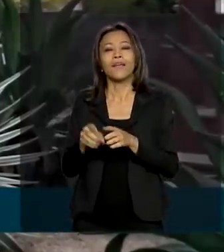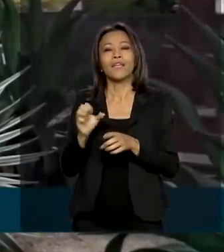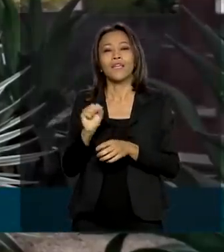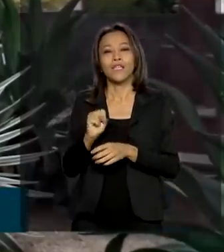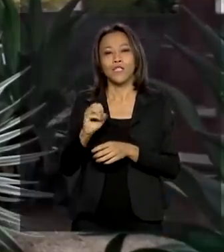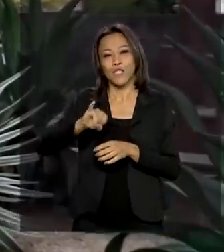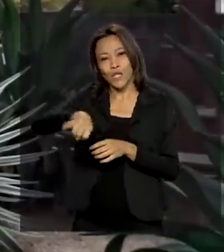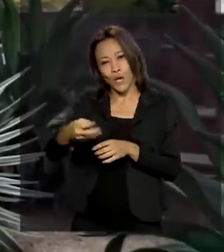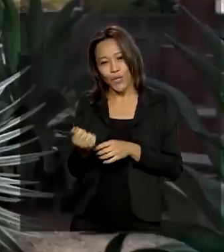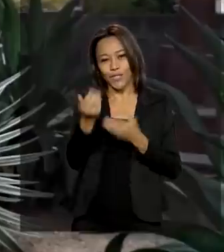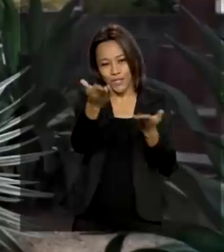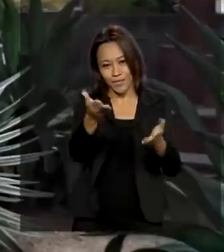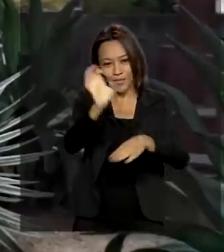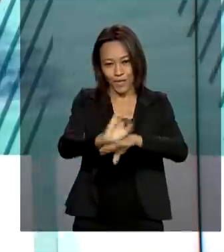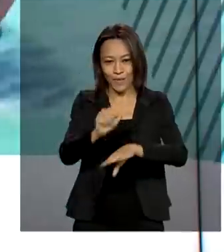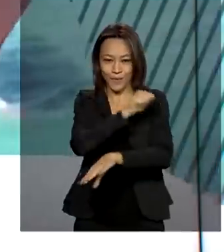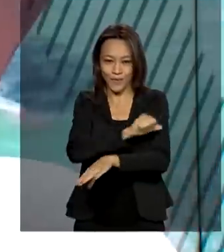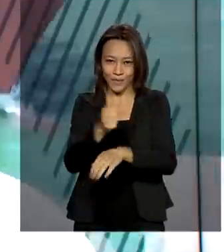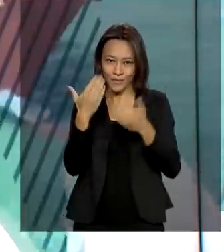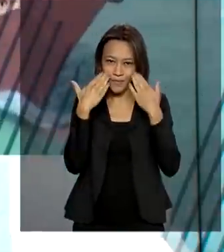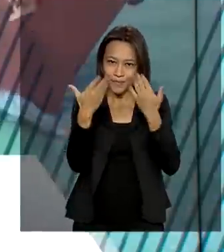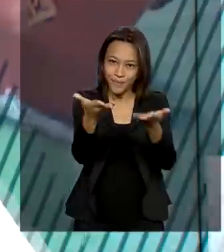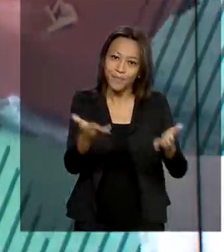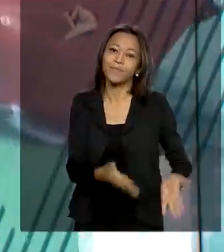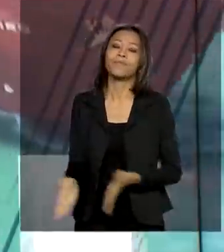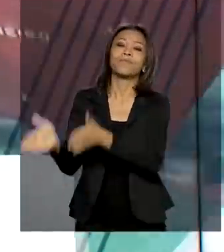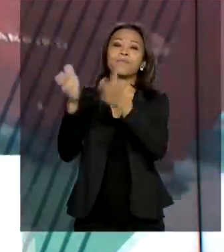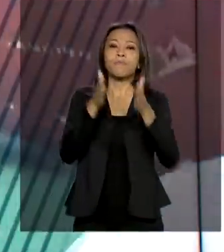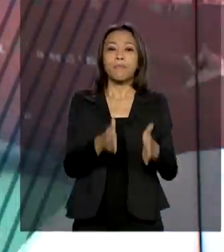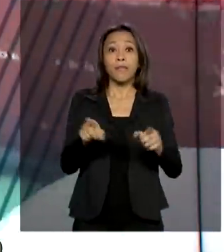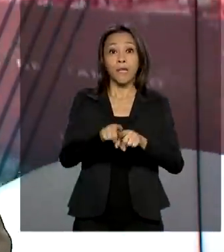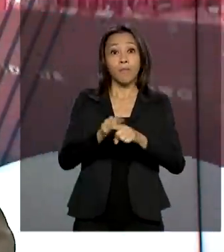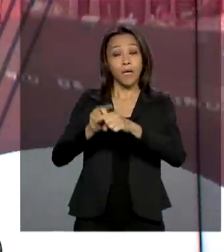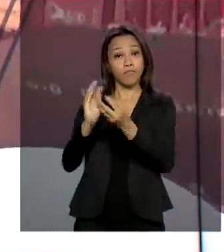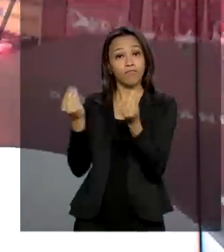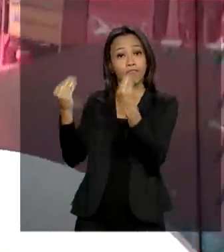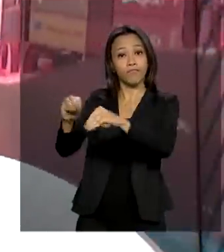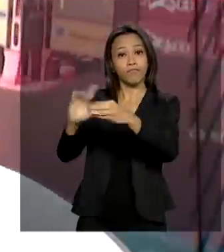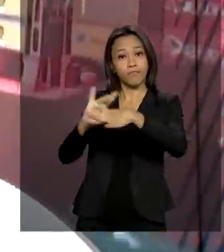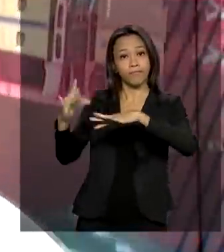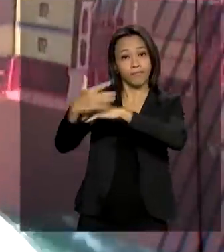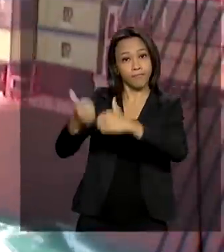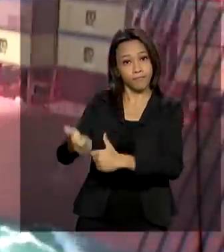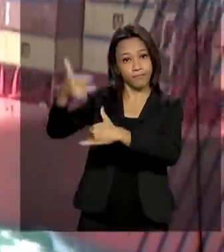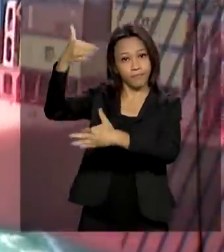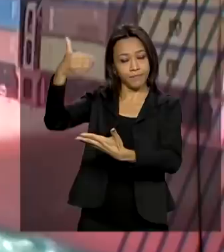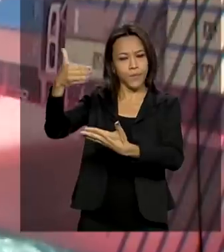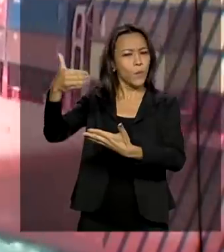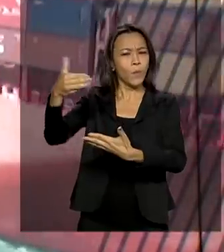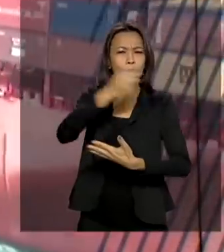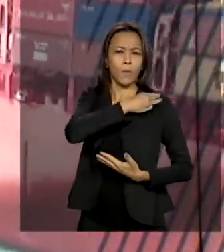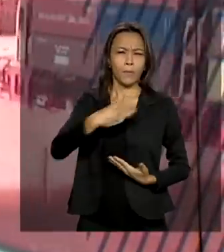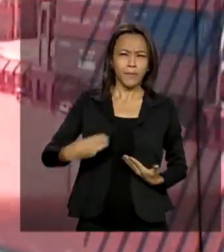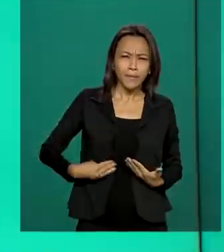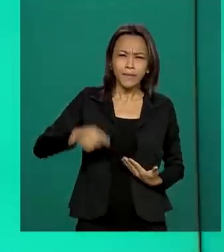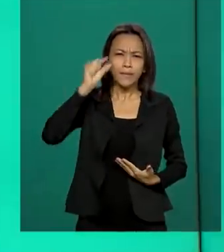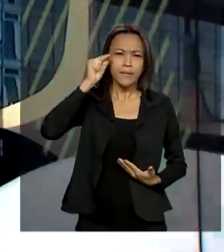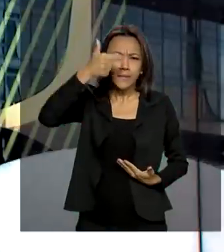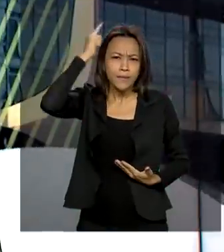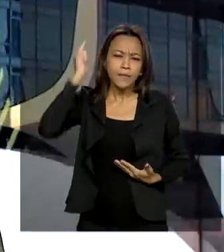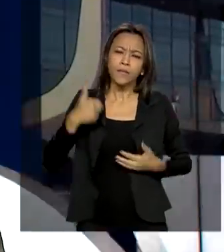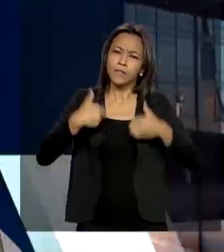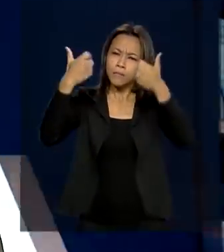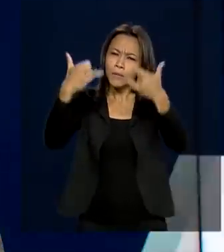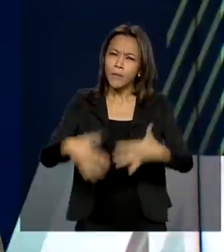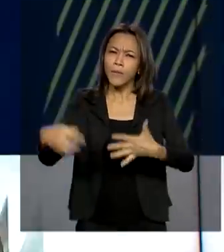Cláudia Boiunga para o governo agora. Pelas redes sociais, ministro da Economia, Paulo Guedes, falou sobre as medidas do governo